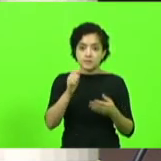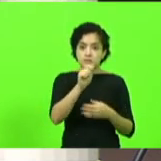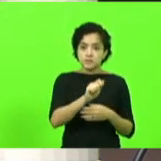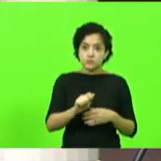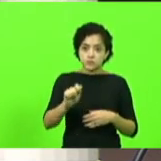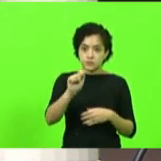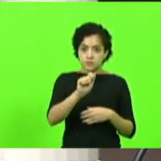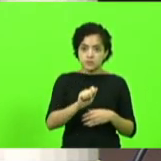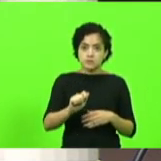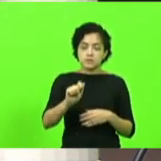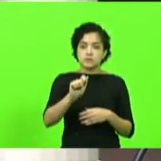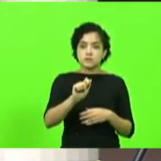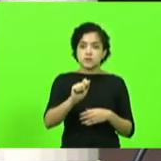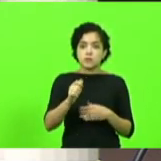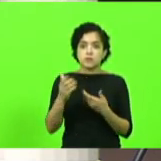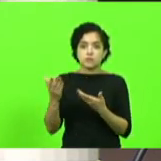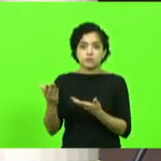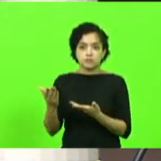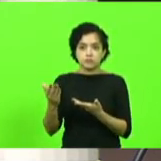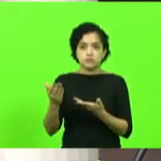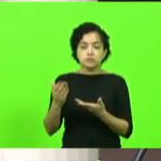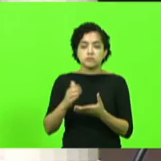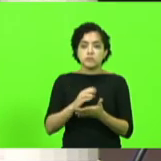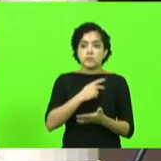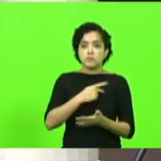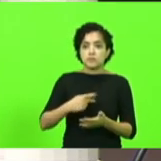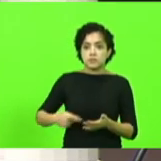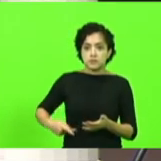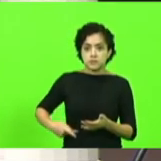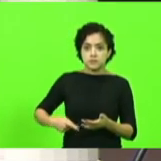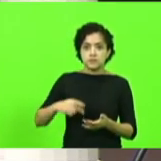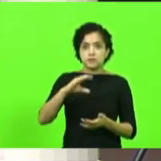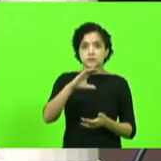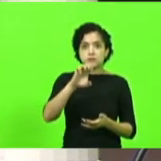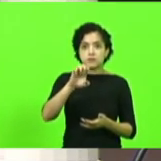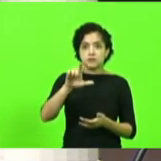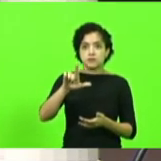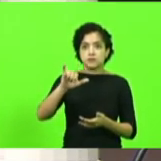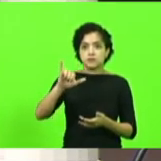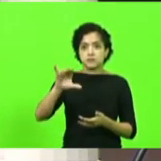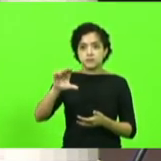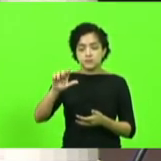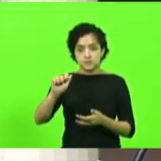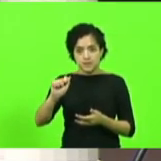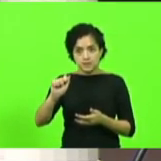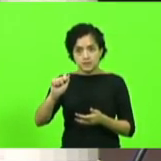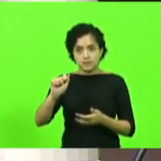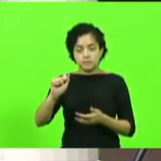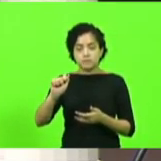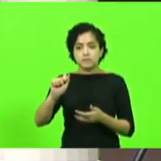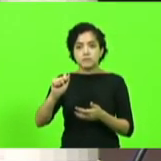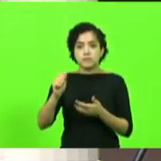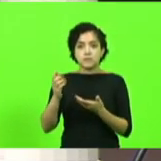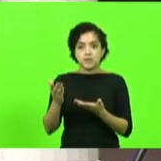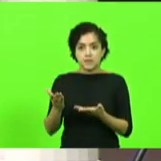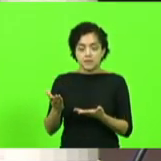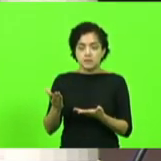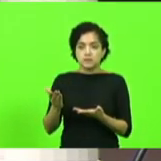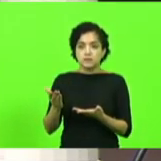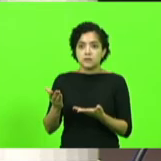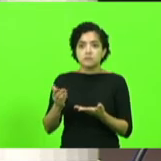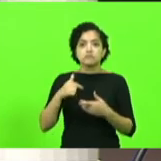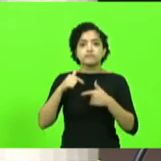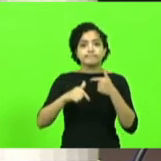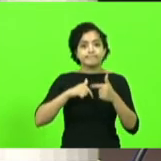a nossa presidente, a senhora Célia, se entra no plenário, esta associação faz um